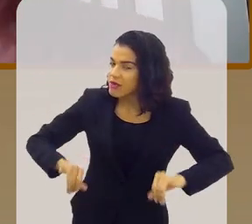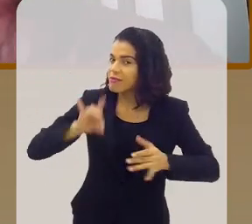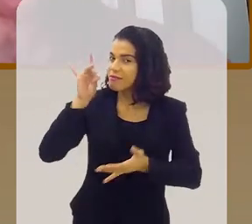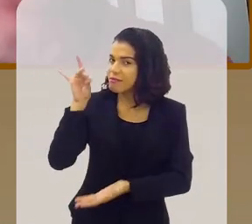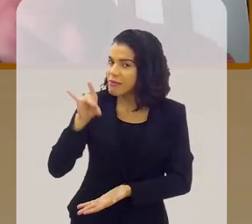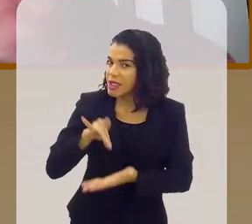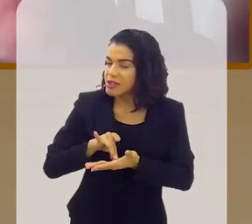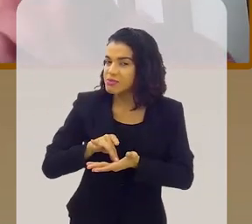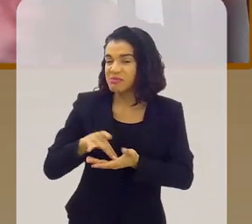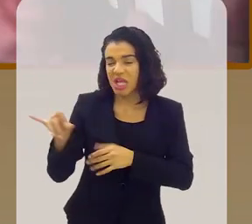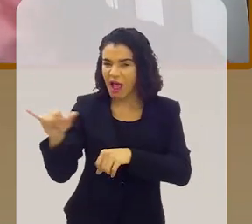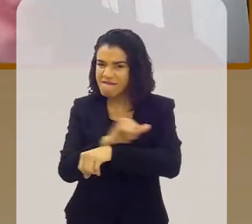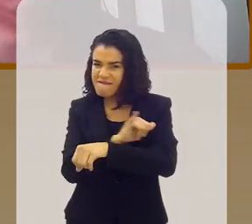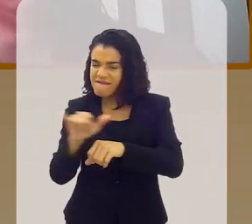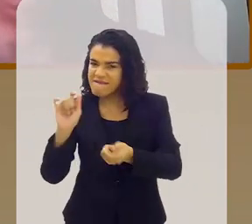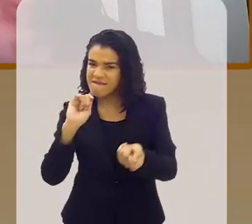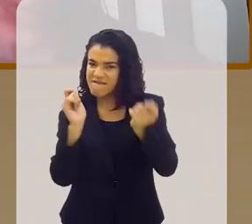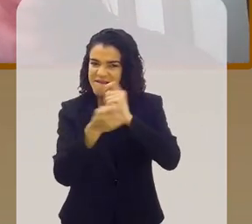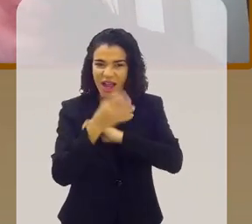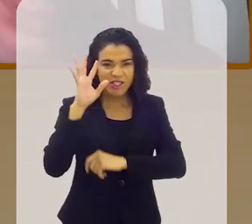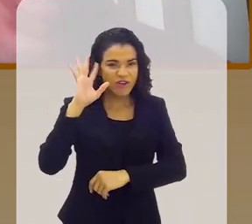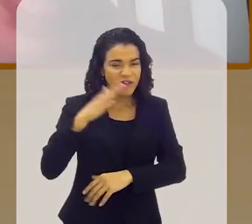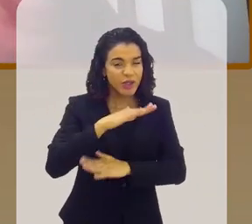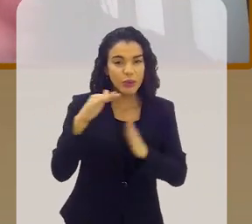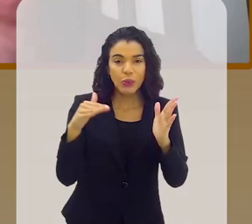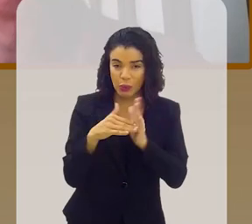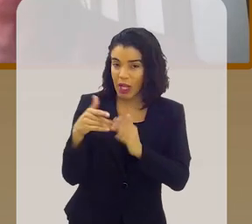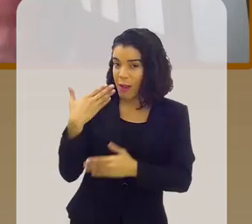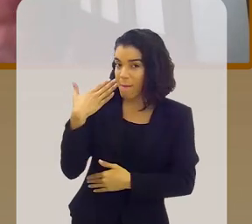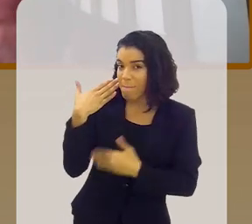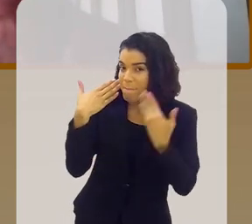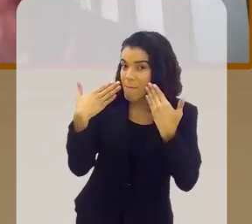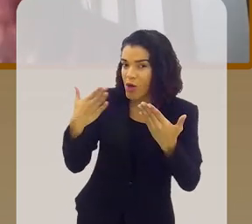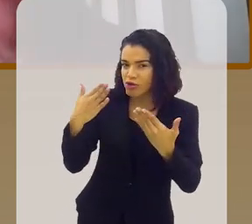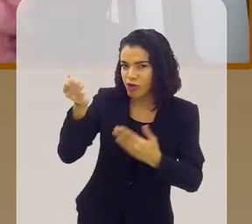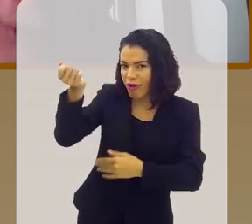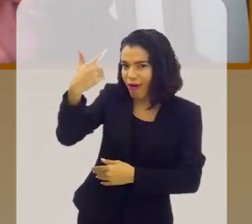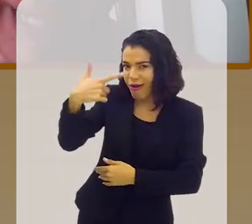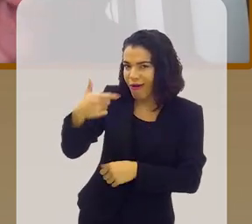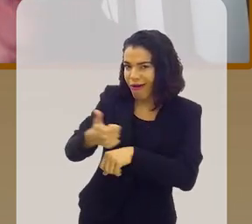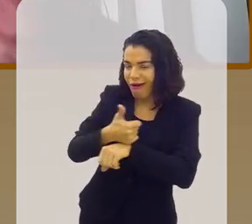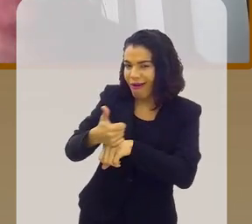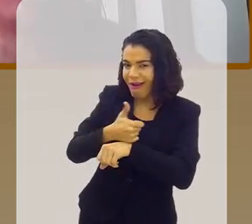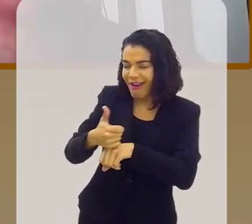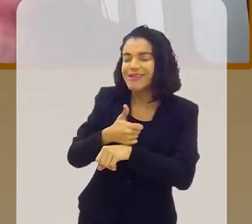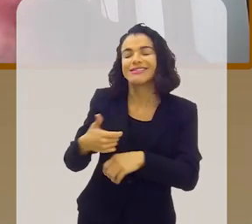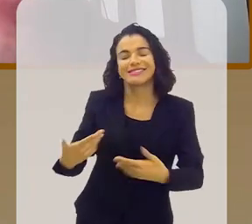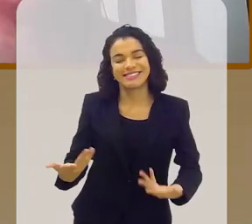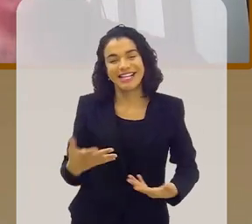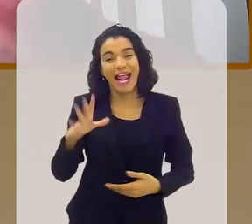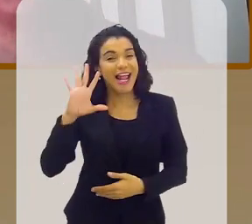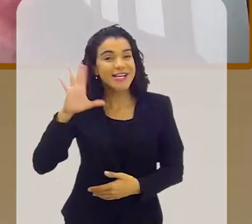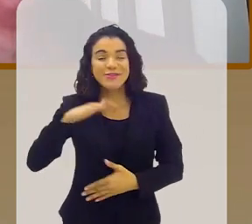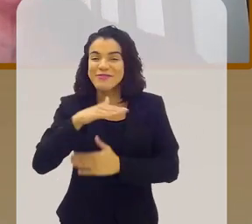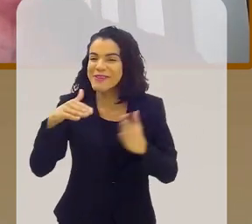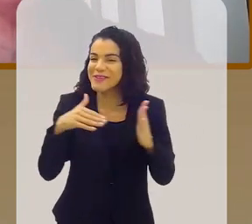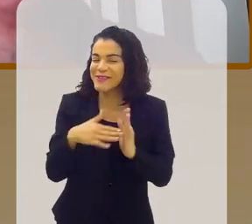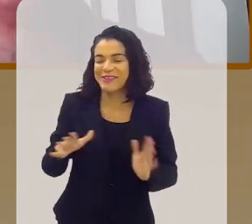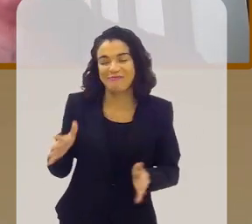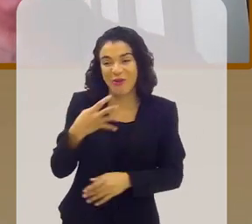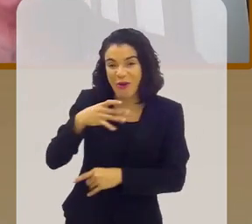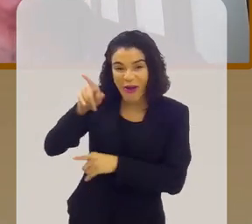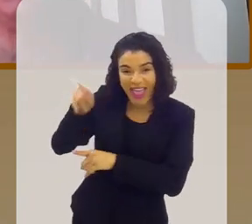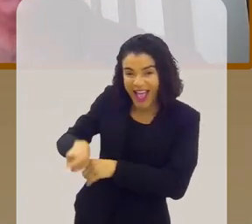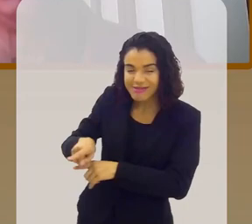mesmo, mas dava jeito em tudo, né? E mostrou que tem talento, né? Mostrou, tem, tem. E conhece todo mundo que sabe. Quem não conhece a